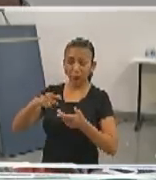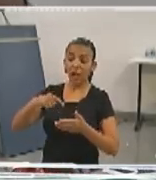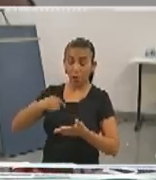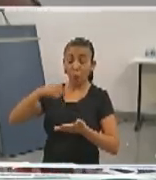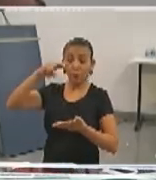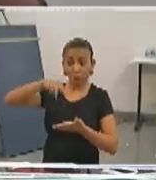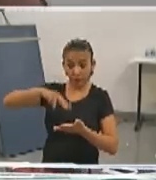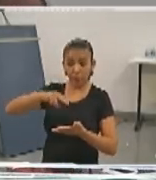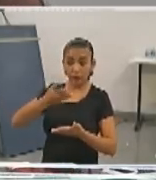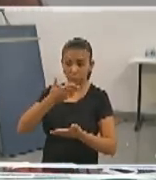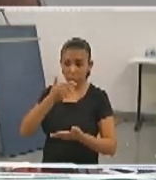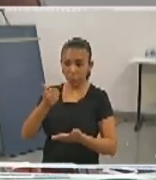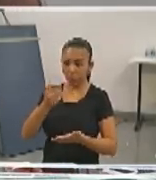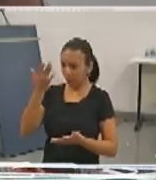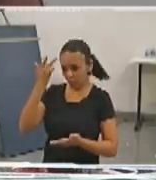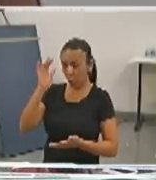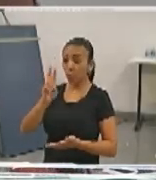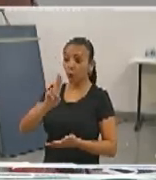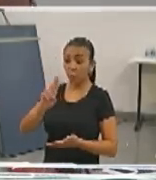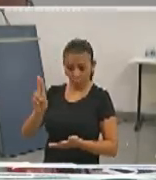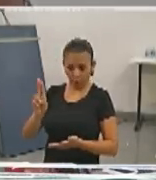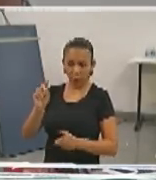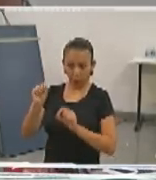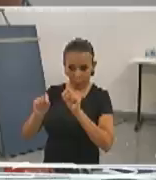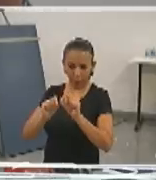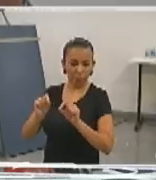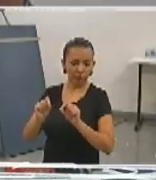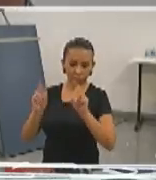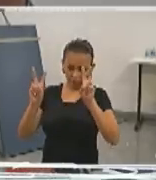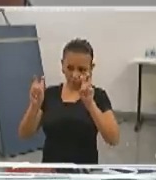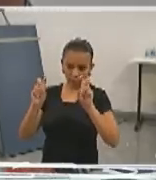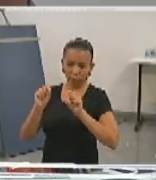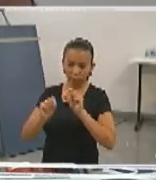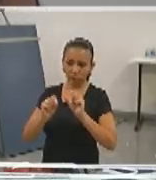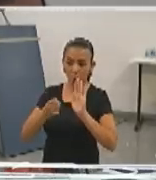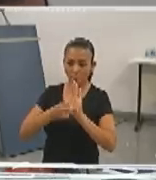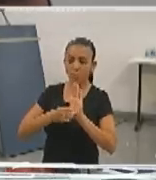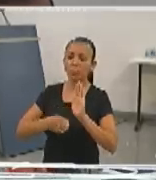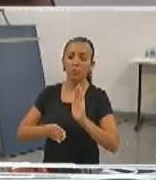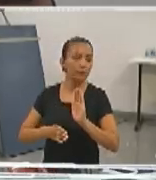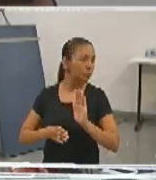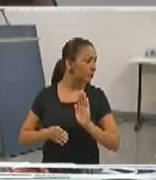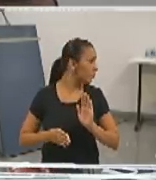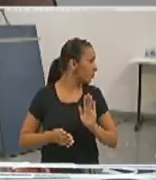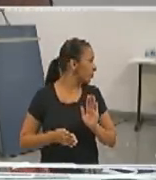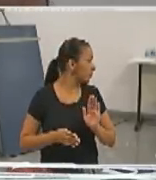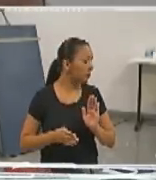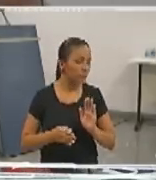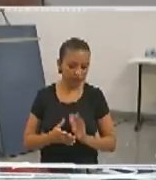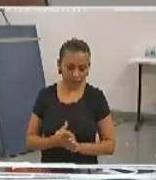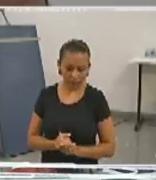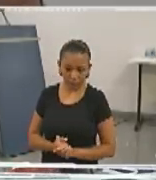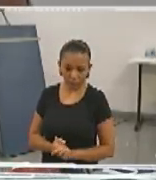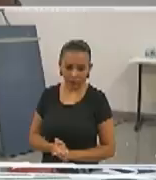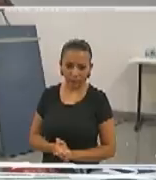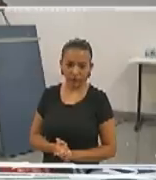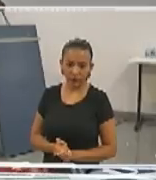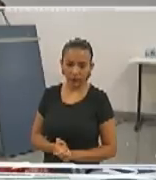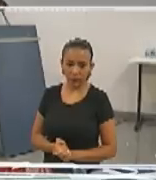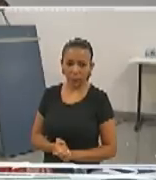não sei o nome exatamente da proposta da UFU.